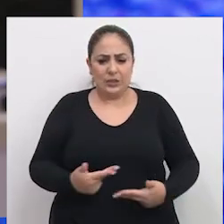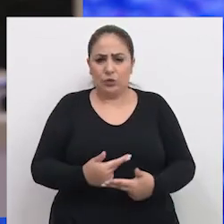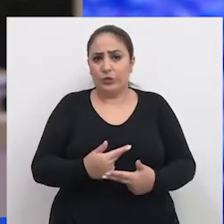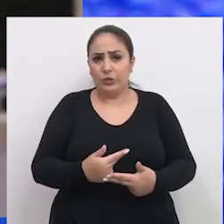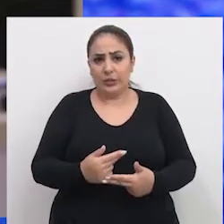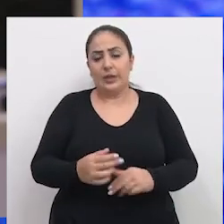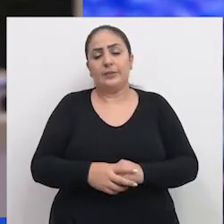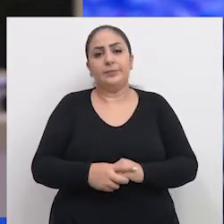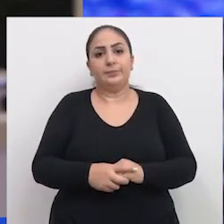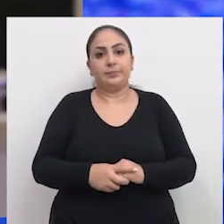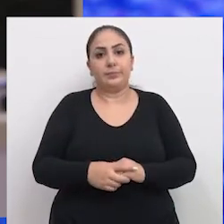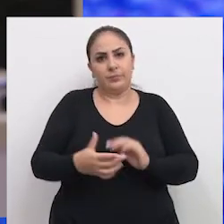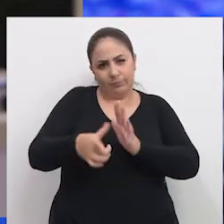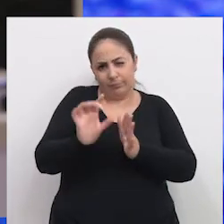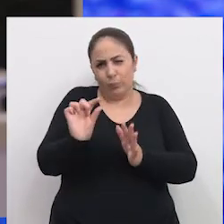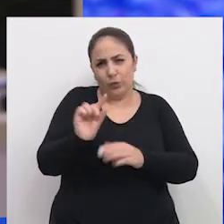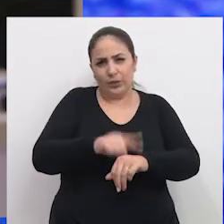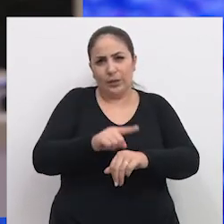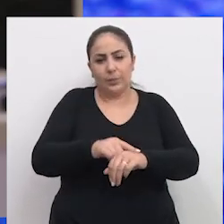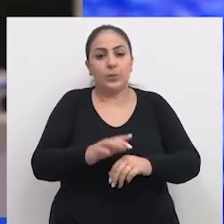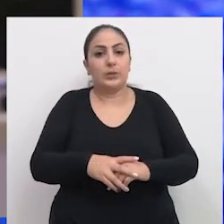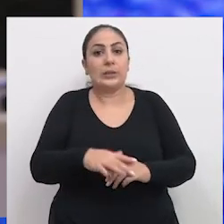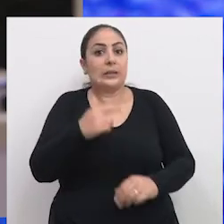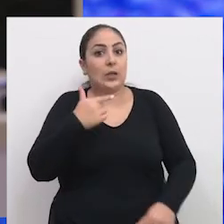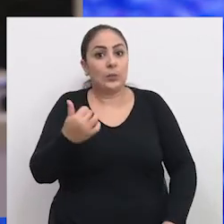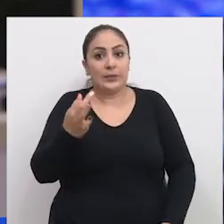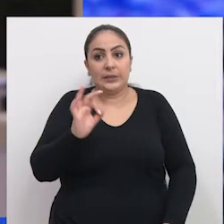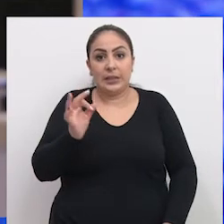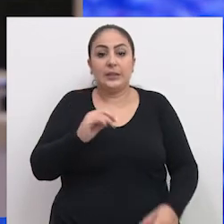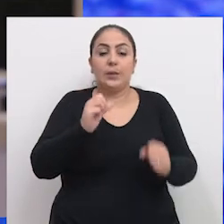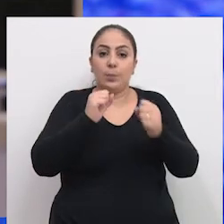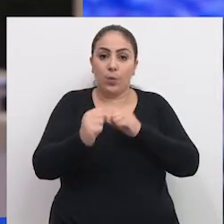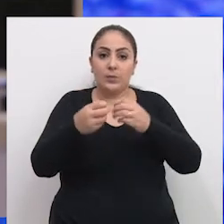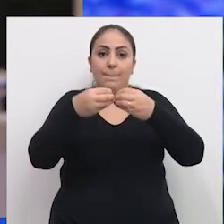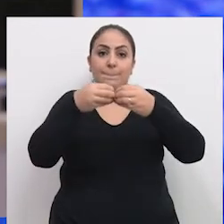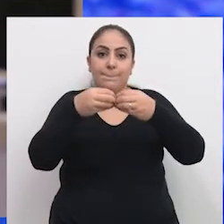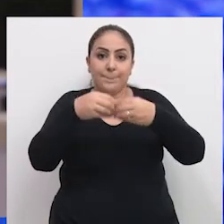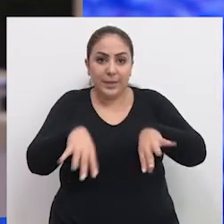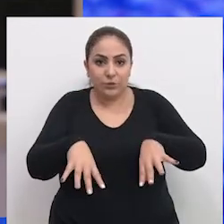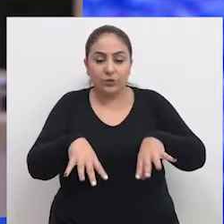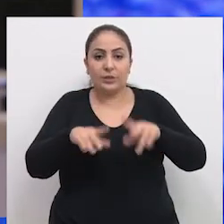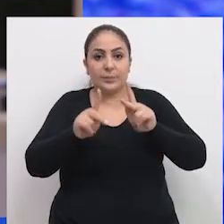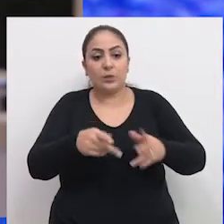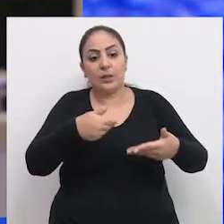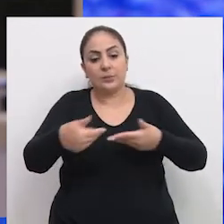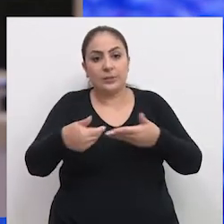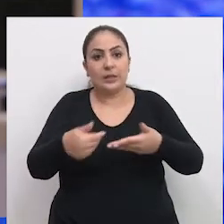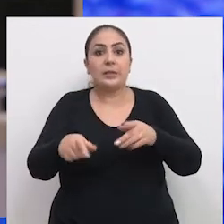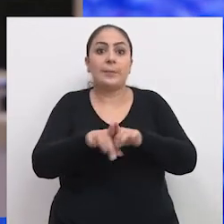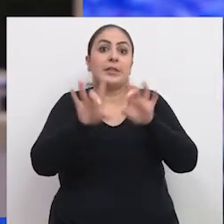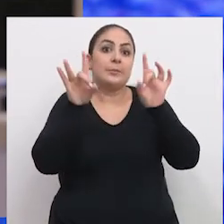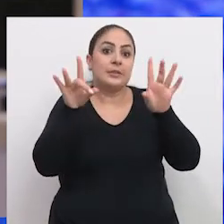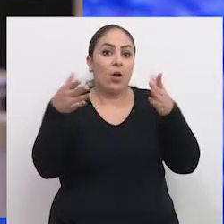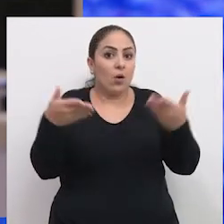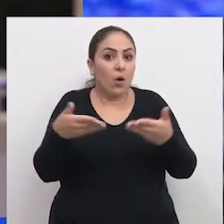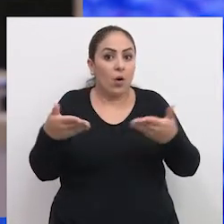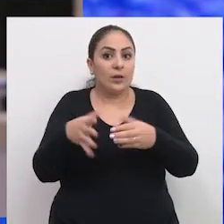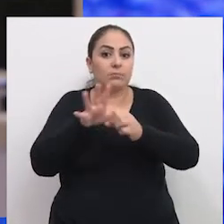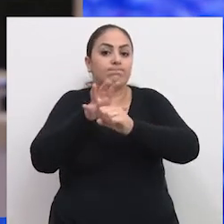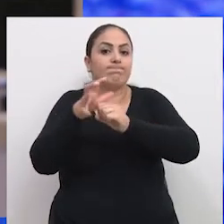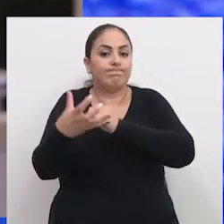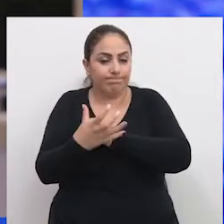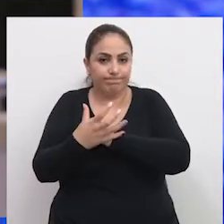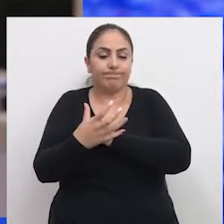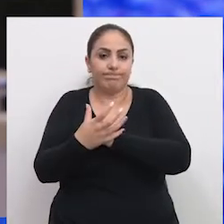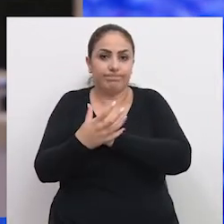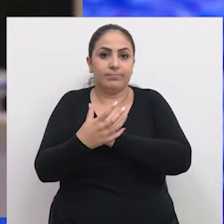cirurgias recentes, não ter algum fator que possa estar prejudicando os receptores, em especial agora, na